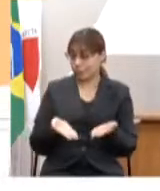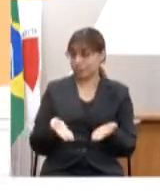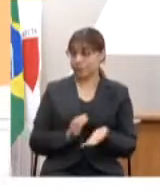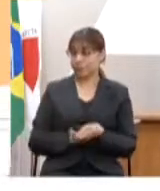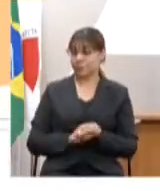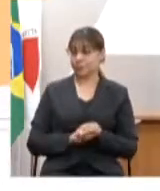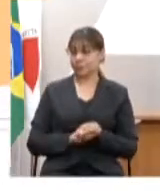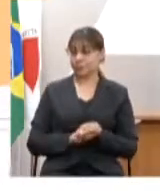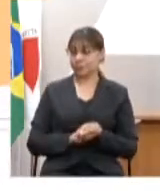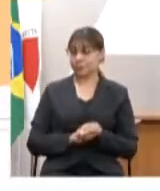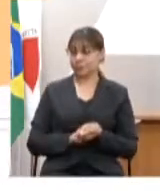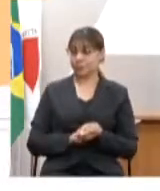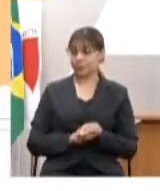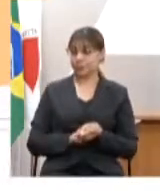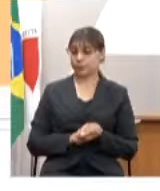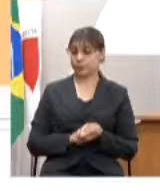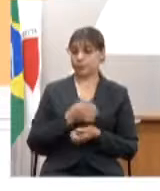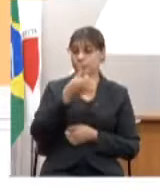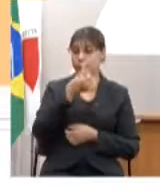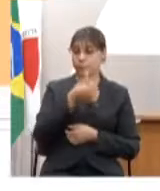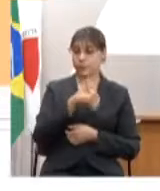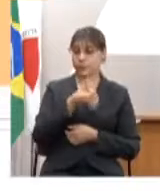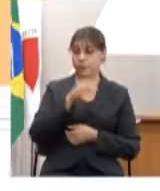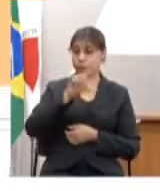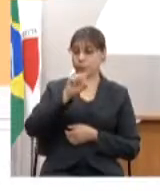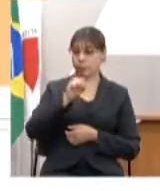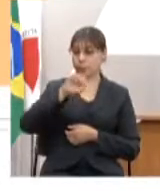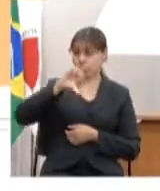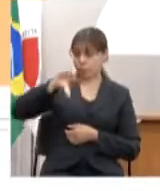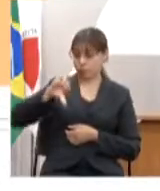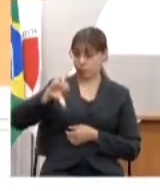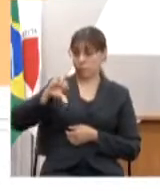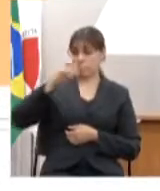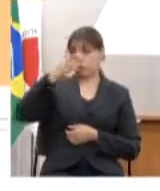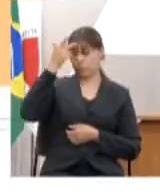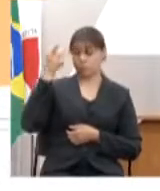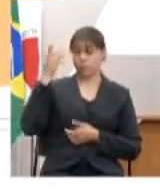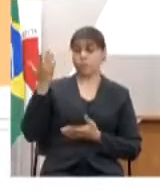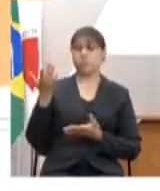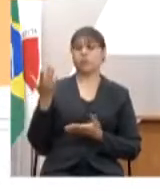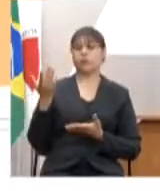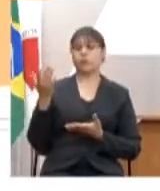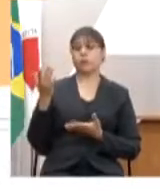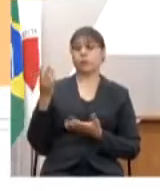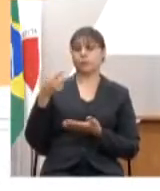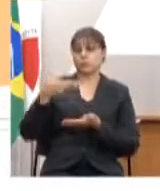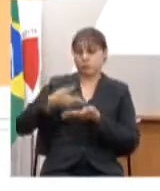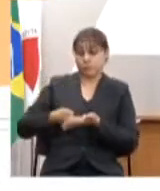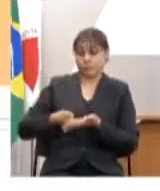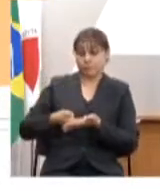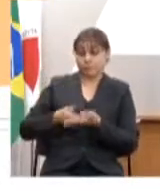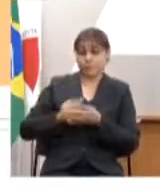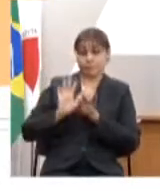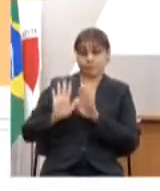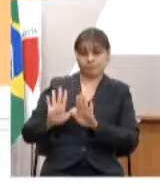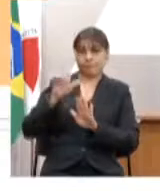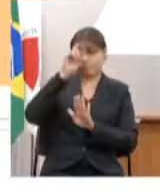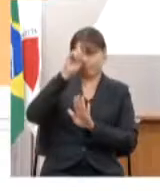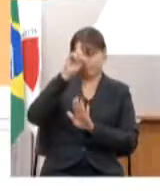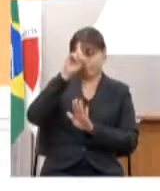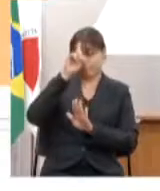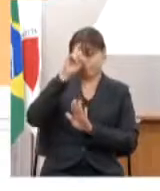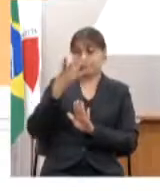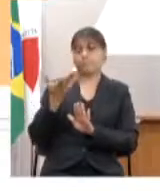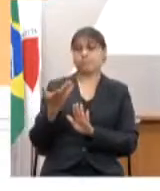nós temos hoje 689 pessoas internadas com o diagnóstico da covid 57